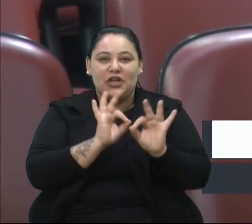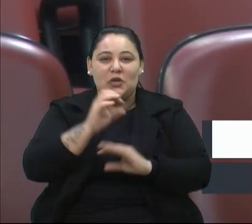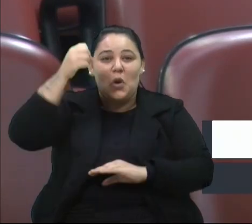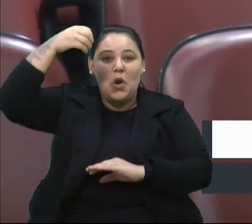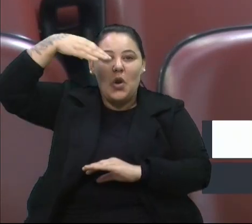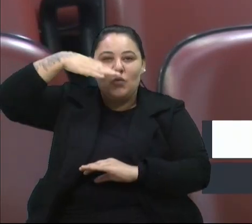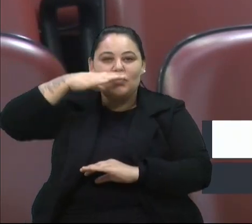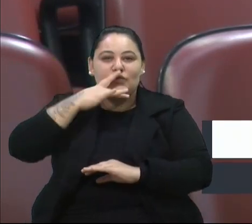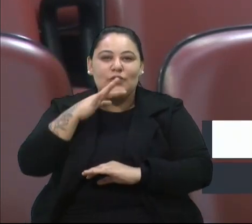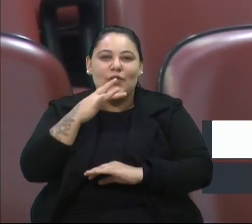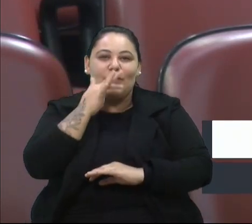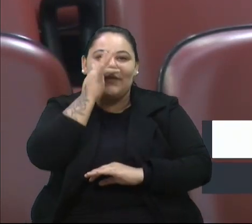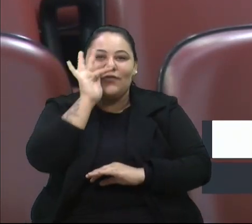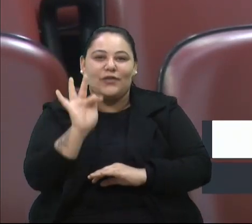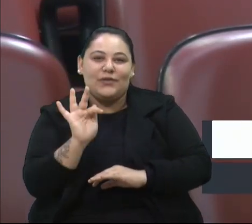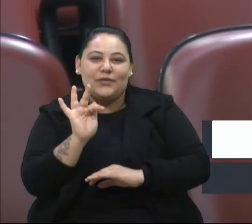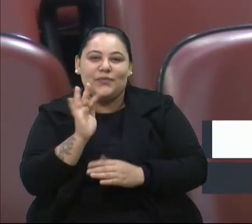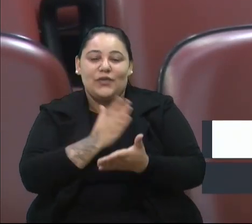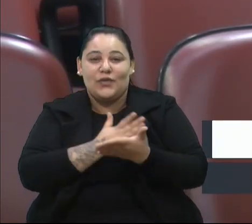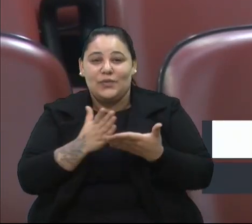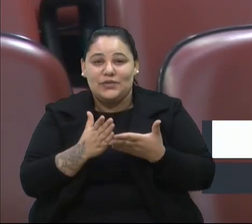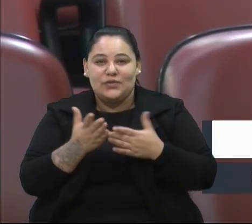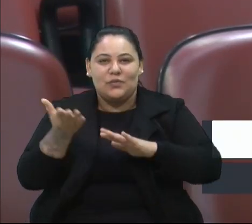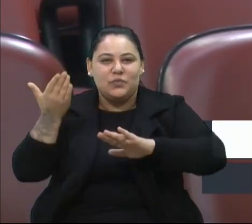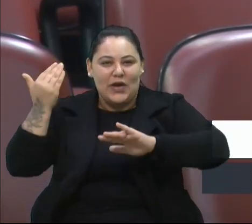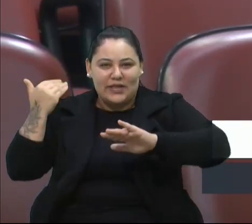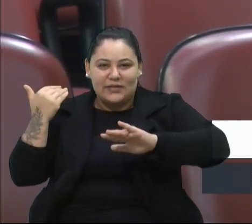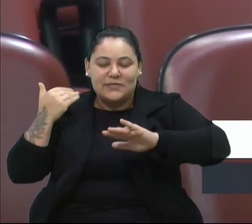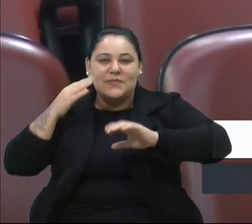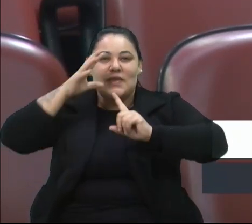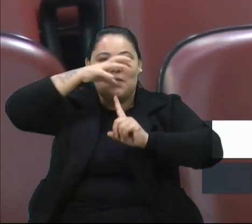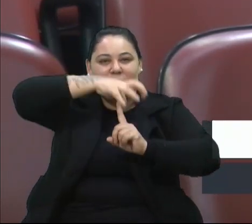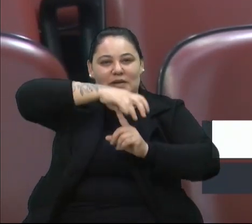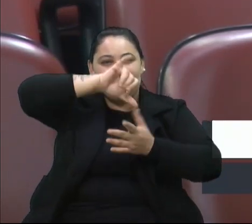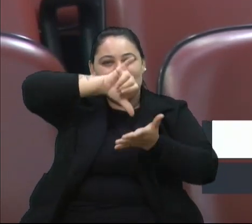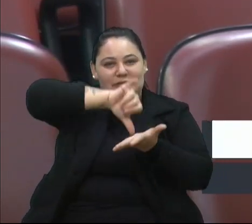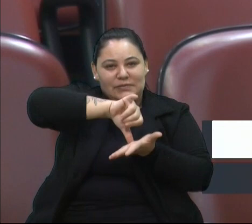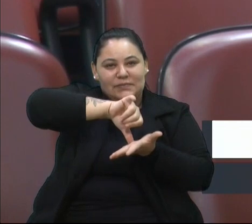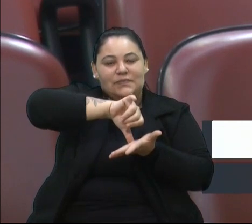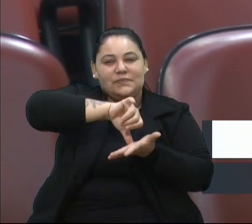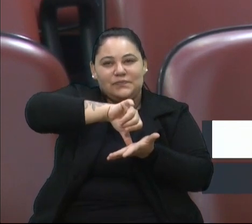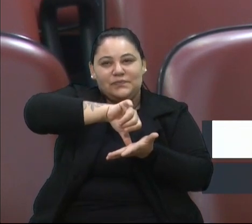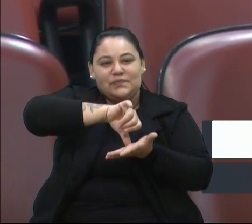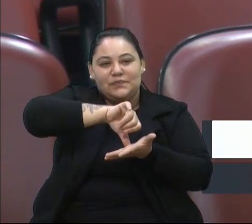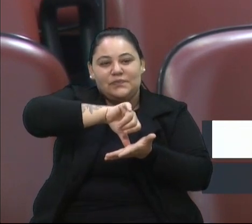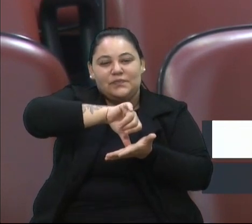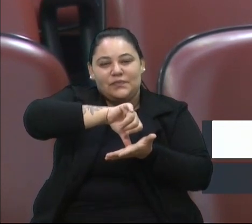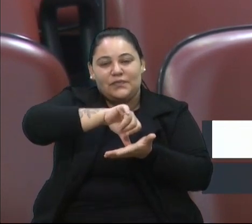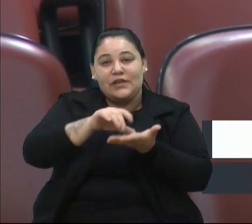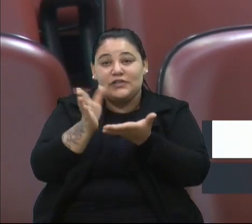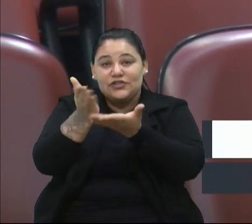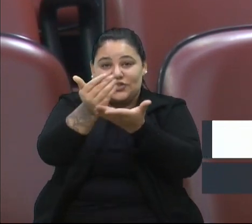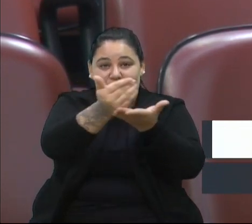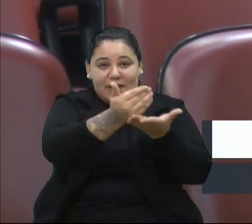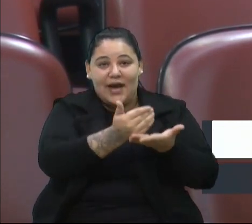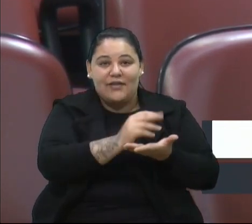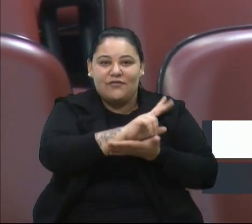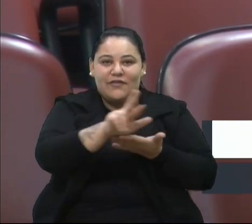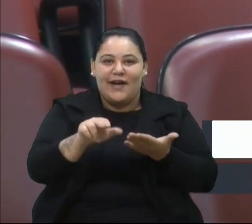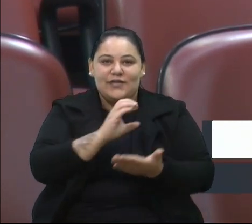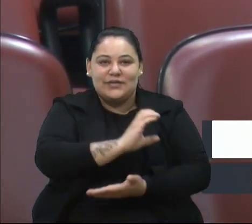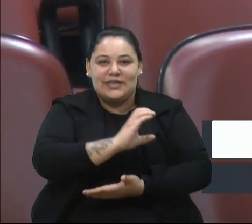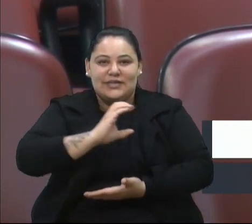Começou dias atrás pela área central, na praça central, aonde chamaram diversos CCs, né?